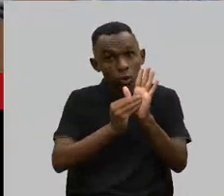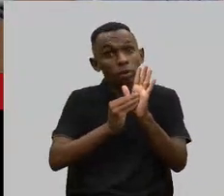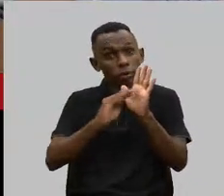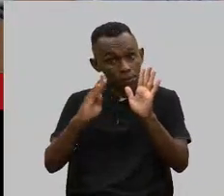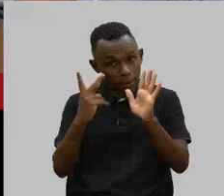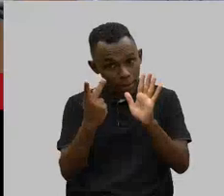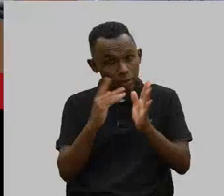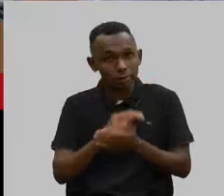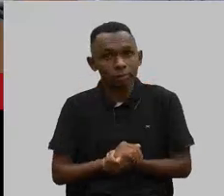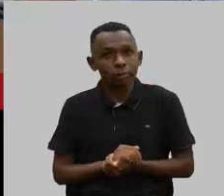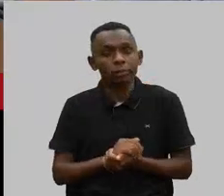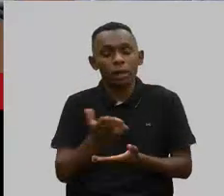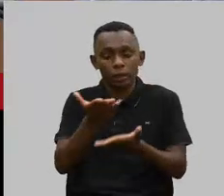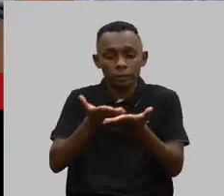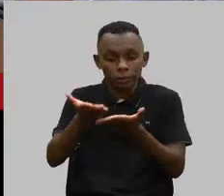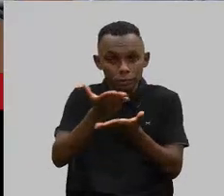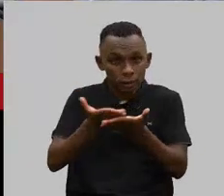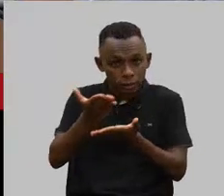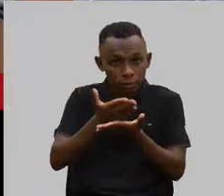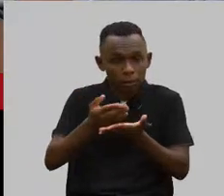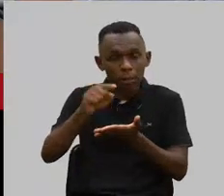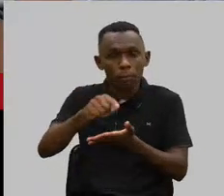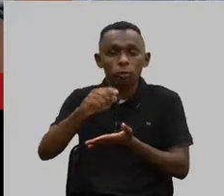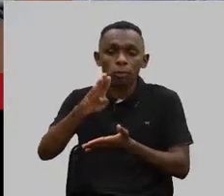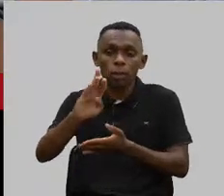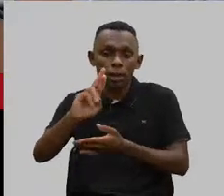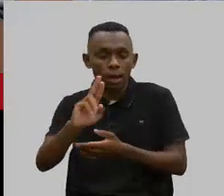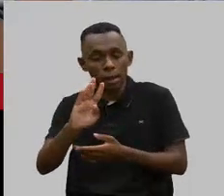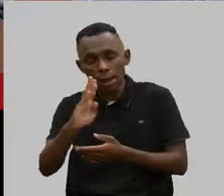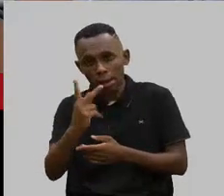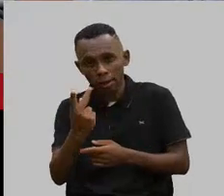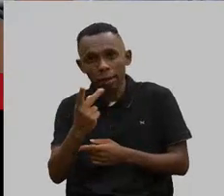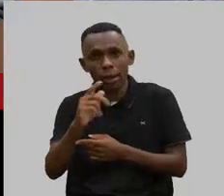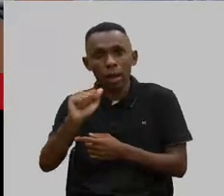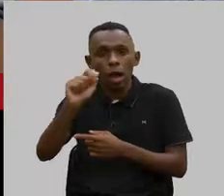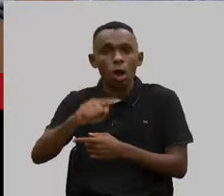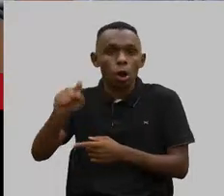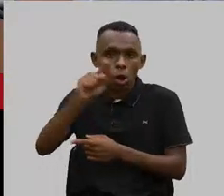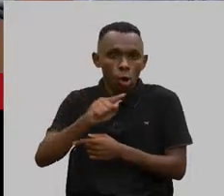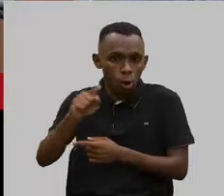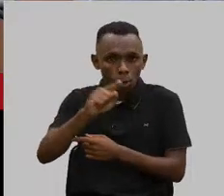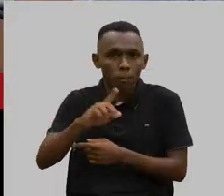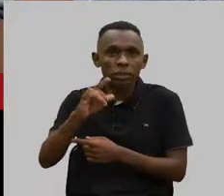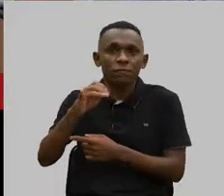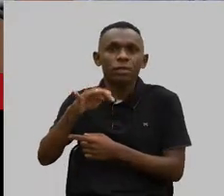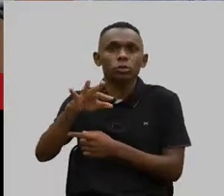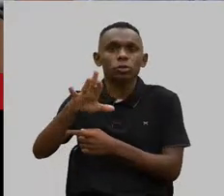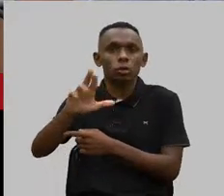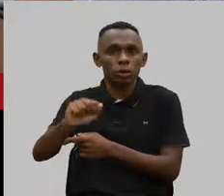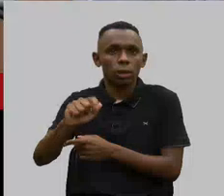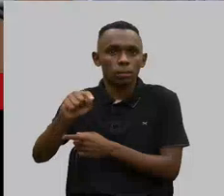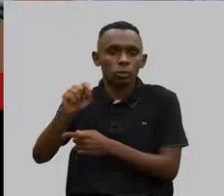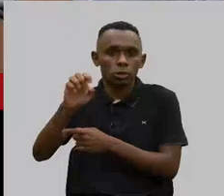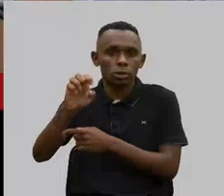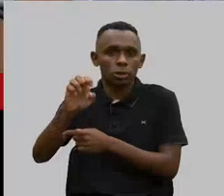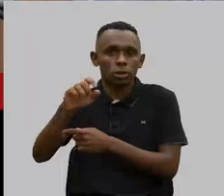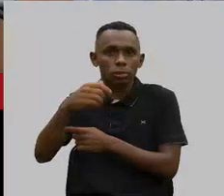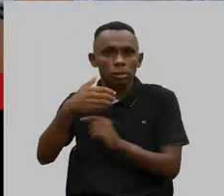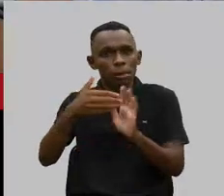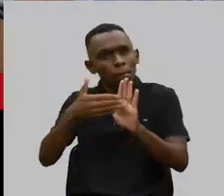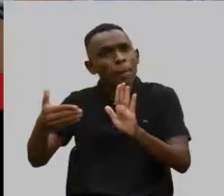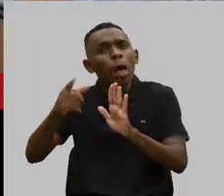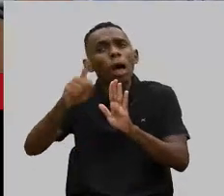atendimento.bh arroba defensoria.mg.def.br